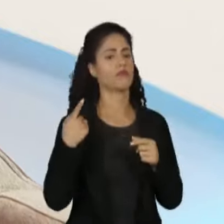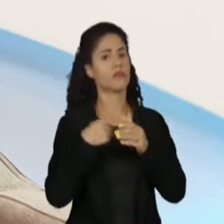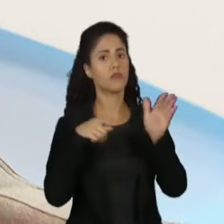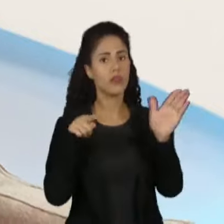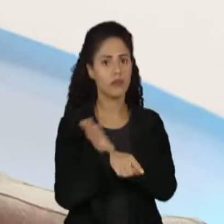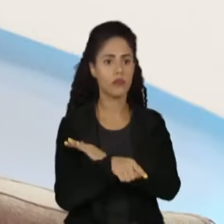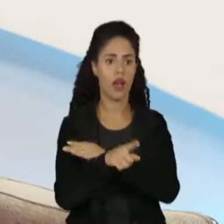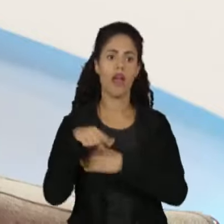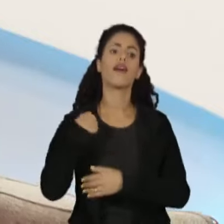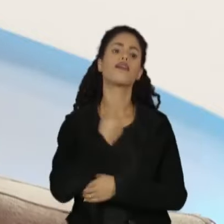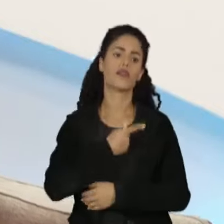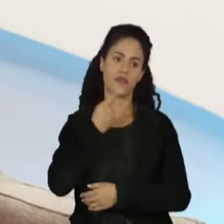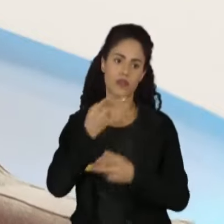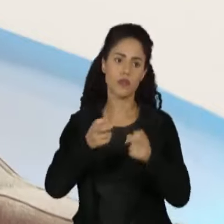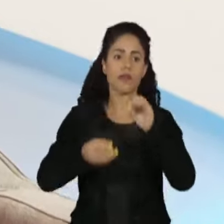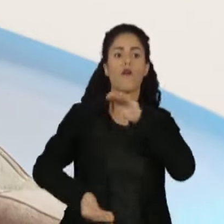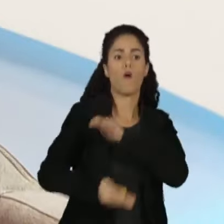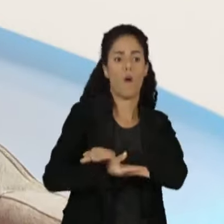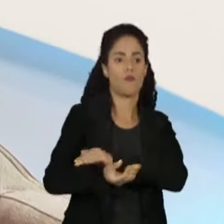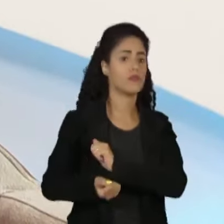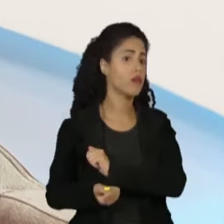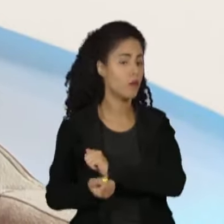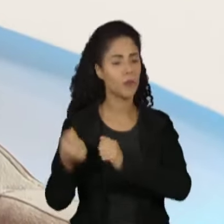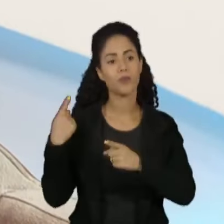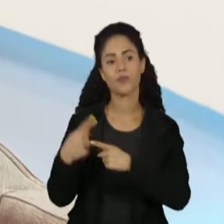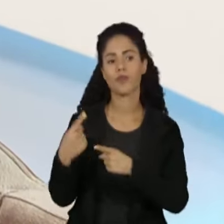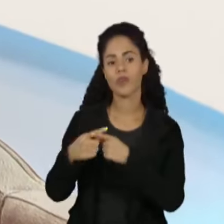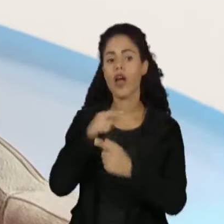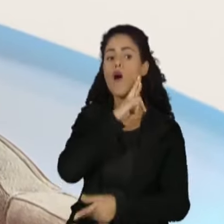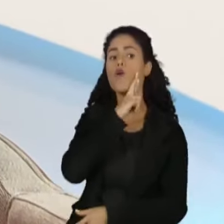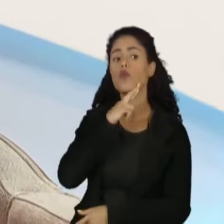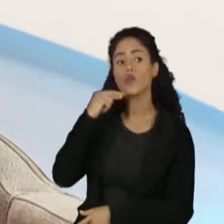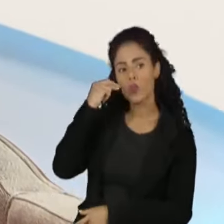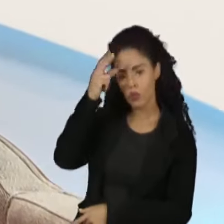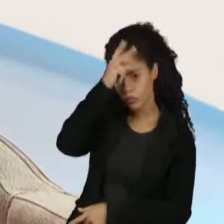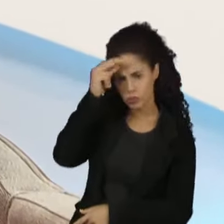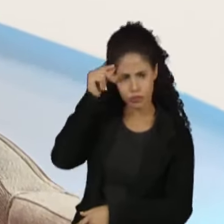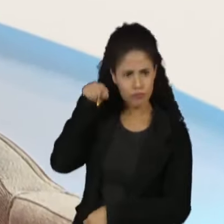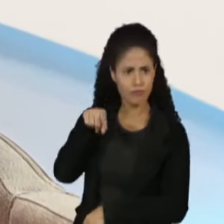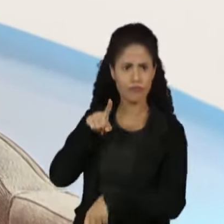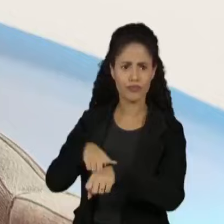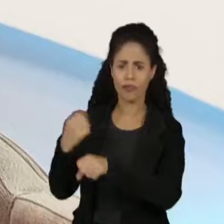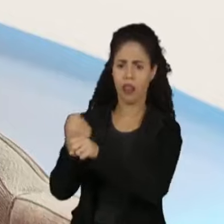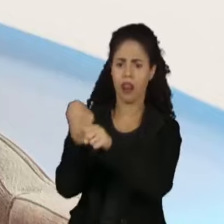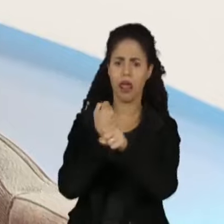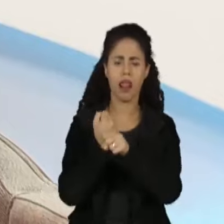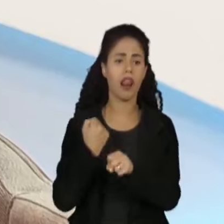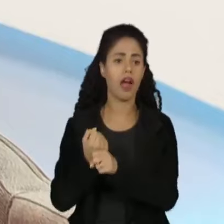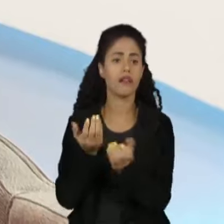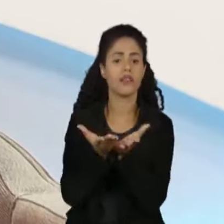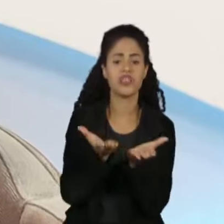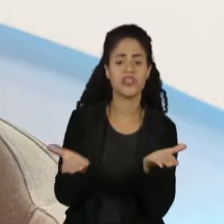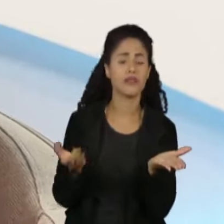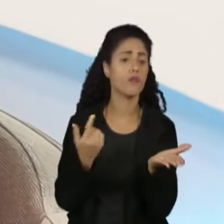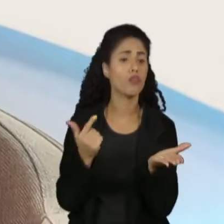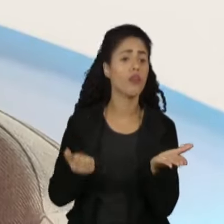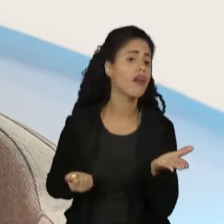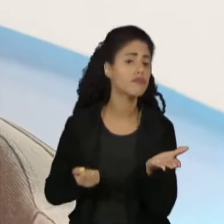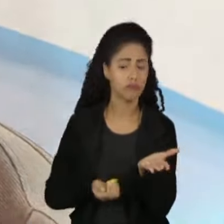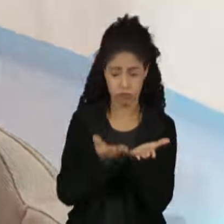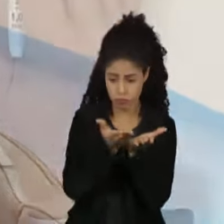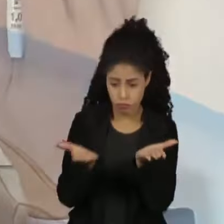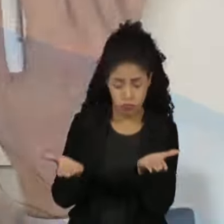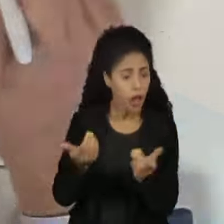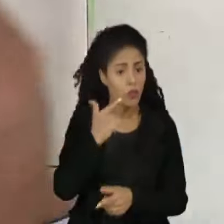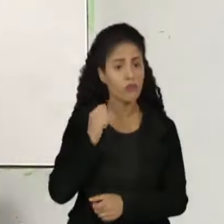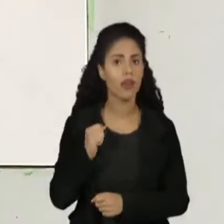E aí, quando a gente fala de corrupção, o atual prefeito Nunes é recordista de obras sem licitação. Só para vocês terem uma